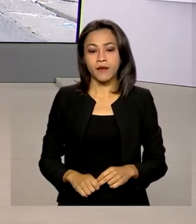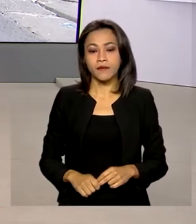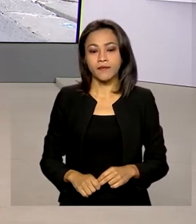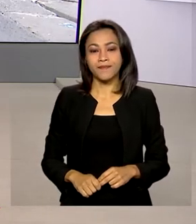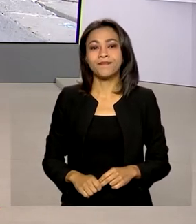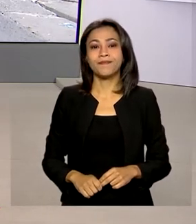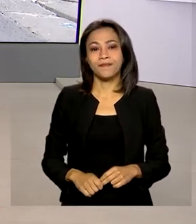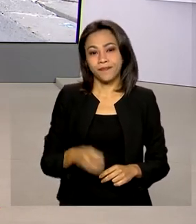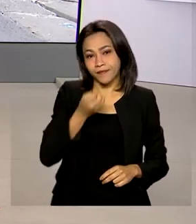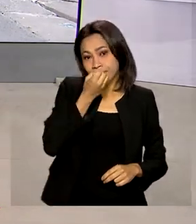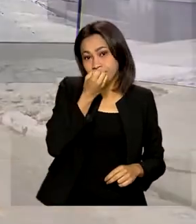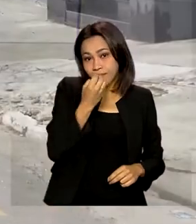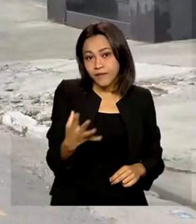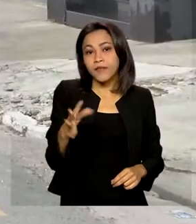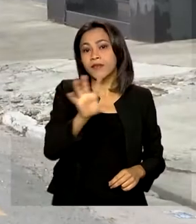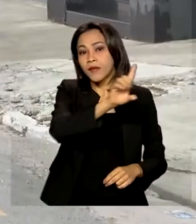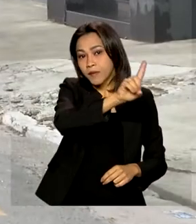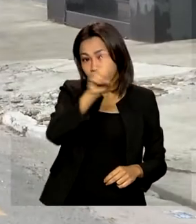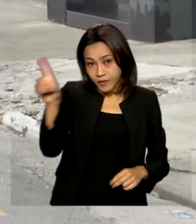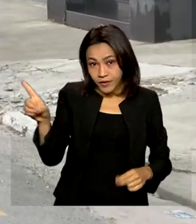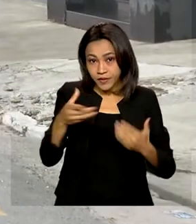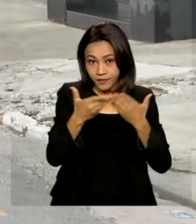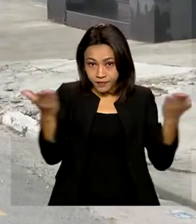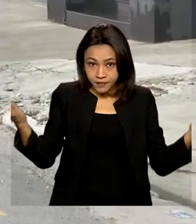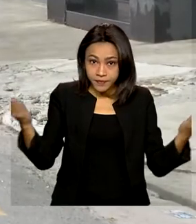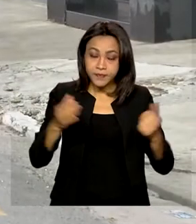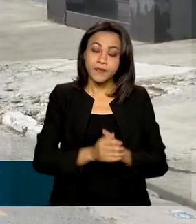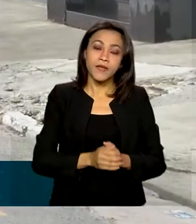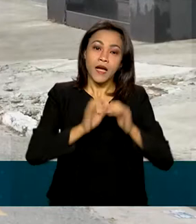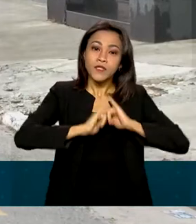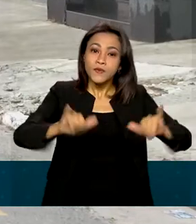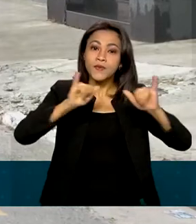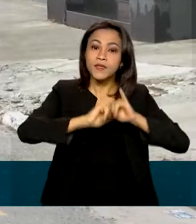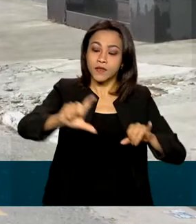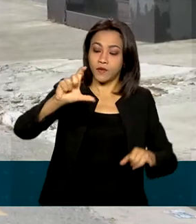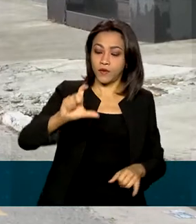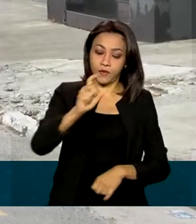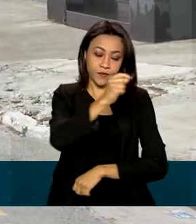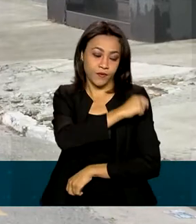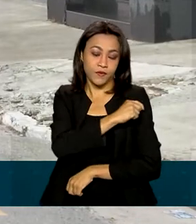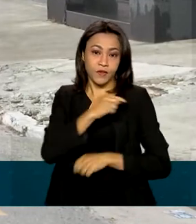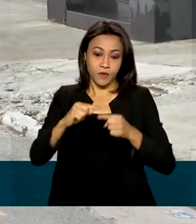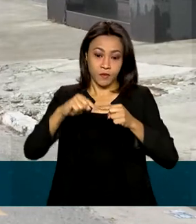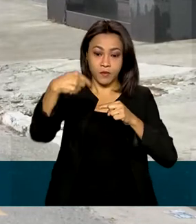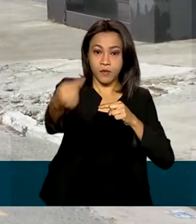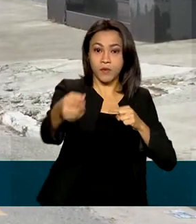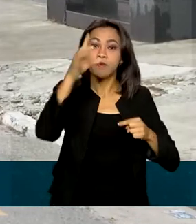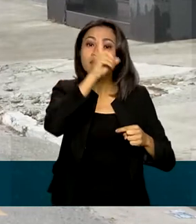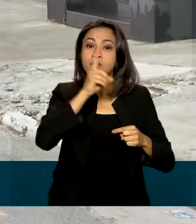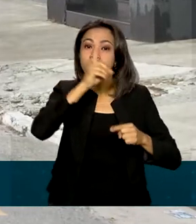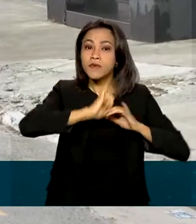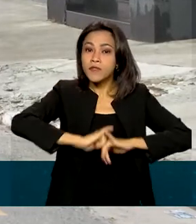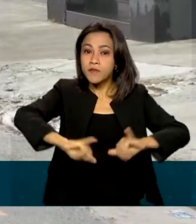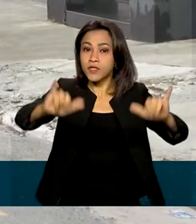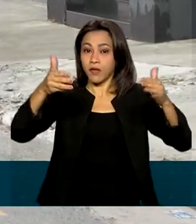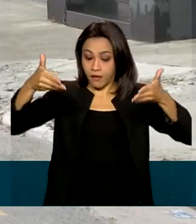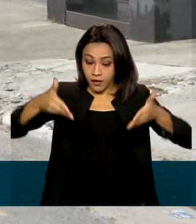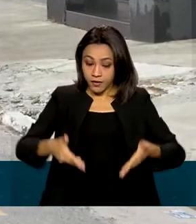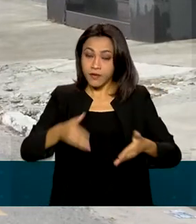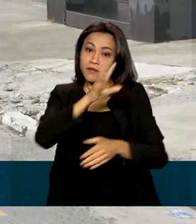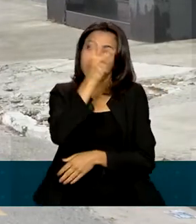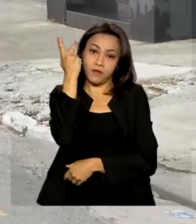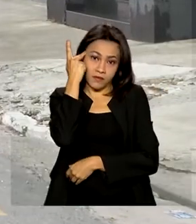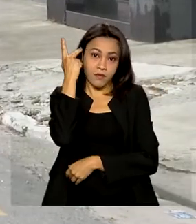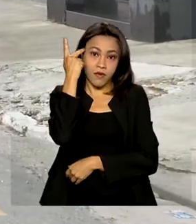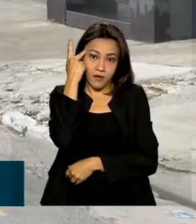Bom dia, Renata. Bom dia a todos. A campanha vai ser lançada no próximo domingo pelo Ministério da Saúde aqui em São Paulo. O foco é